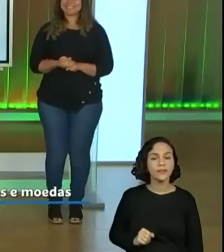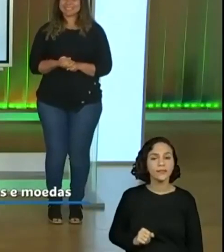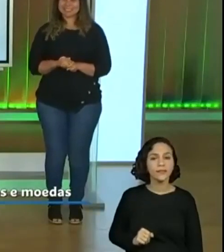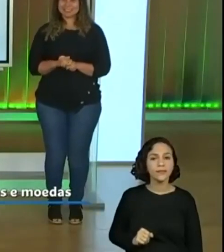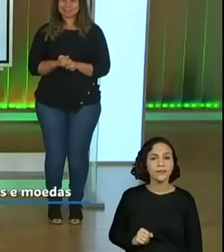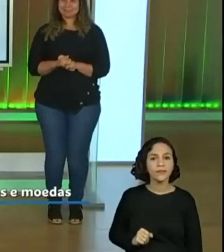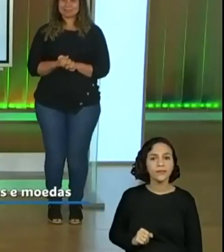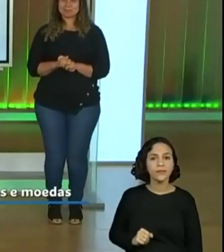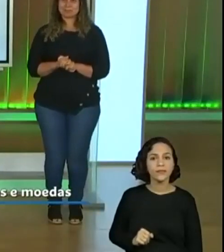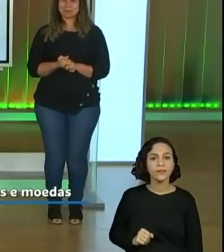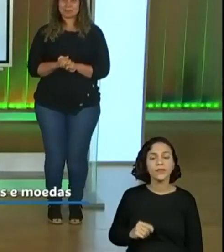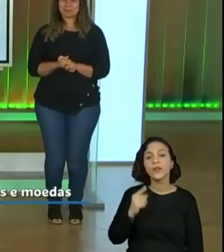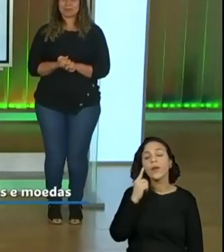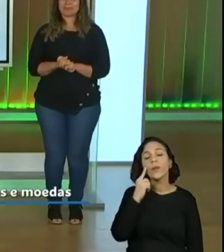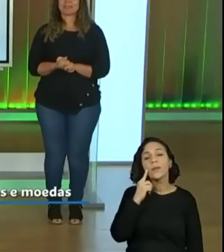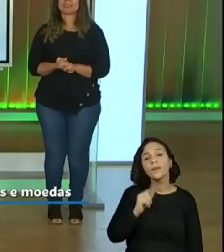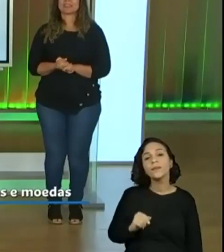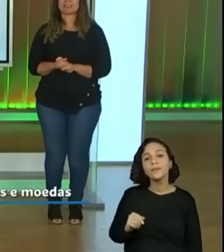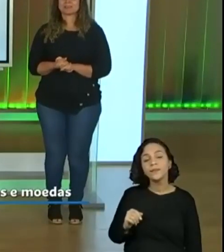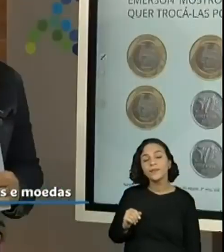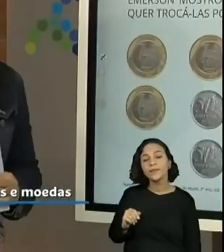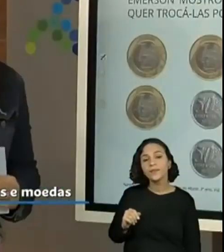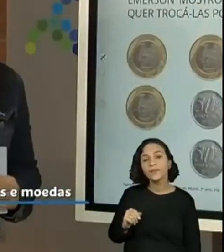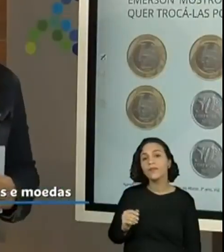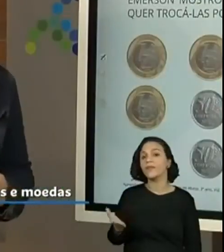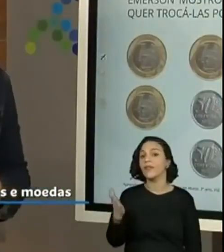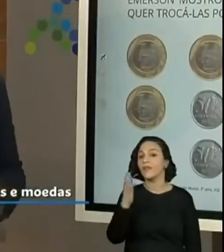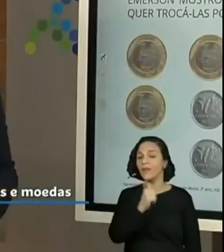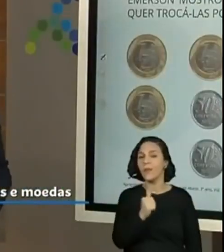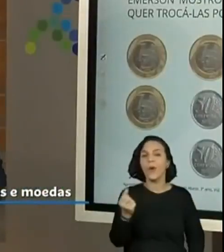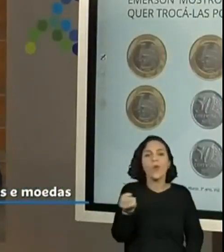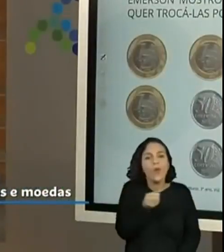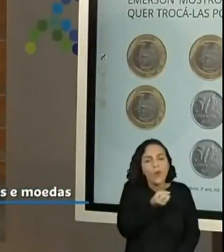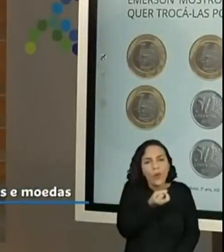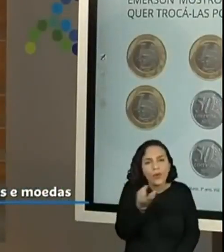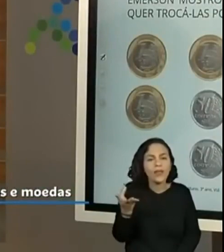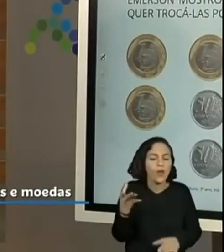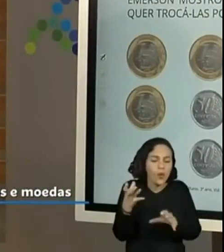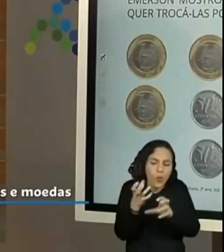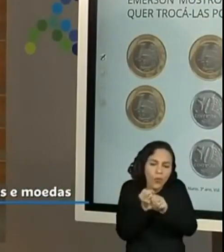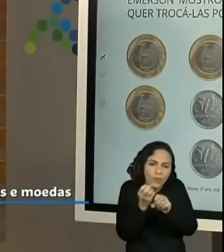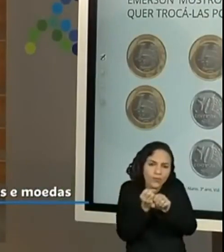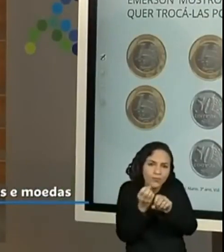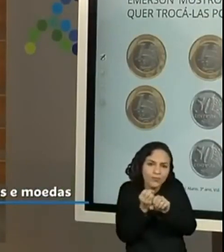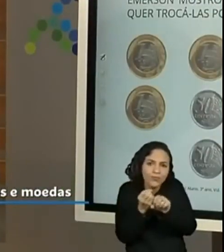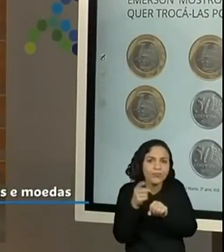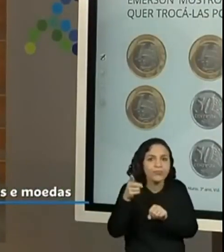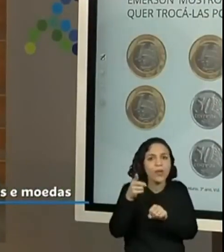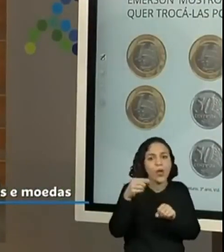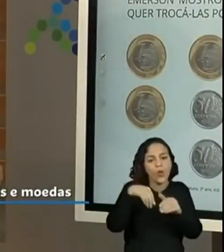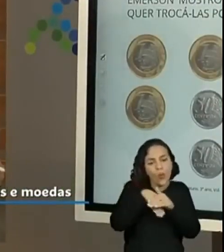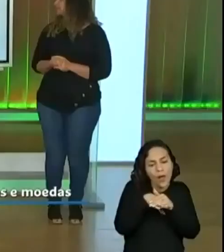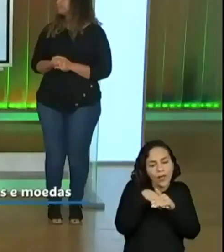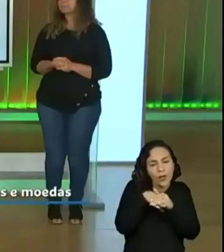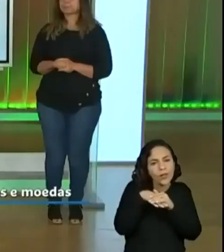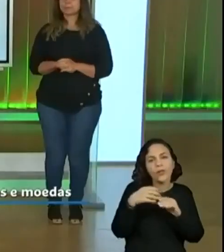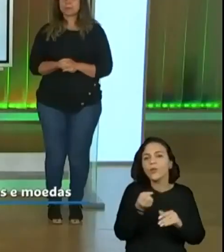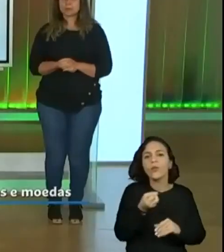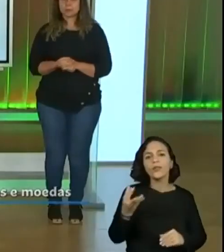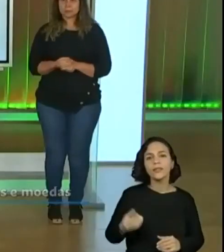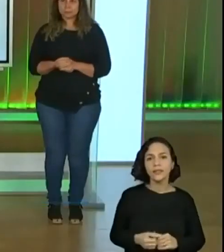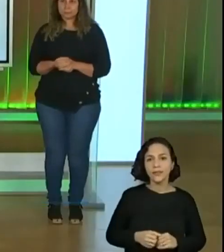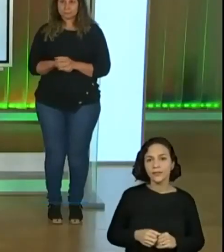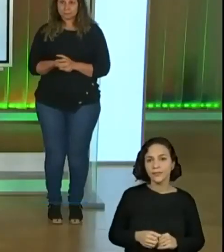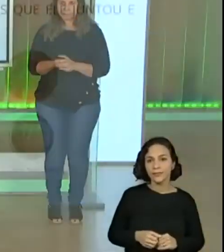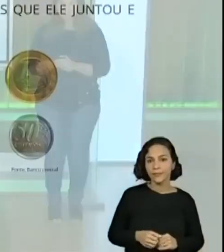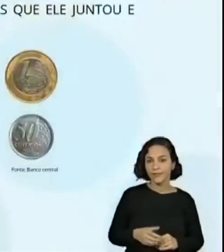Olha só. Vamos contar aqui a quantidade de moedas que o Emerson juntou, tá bom? Então, eu